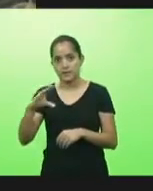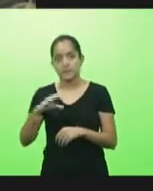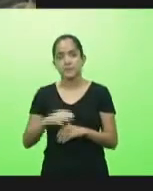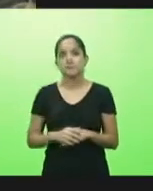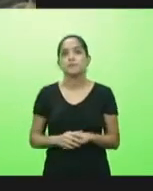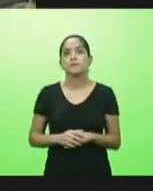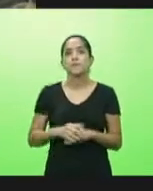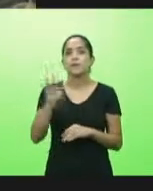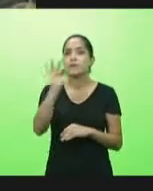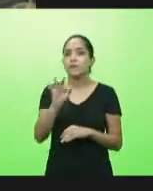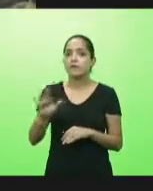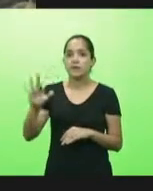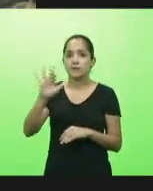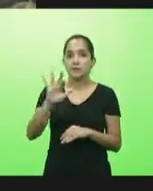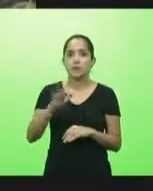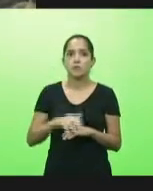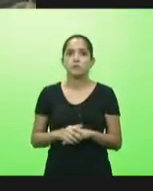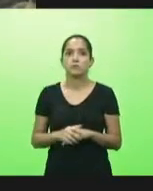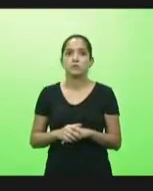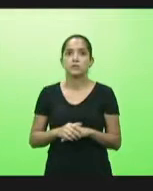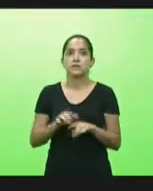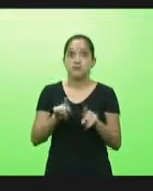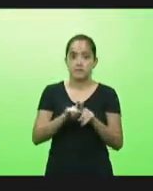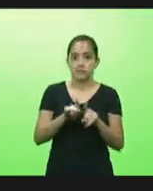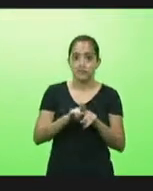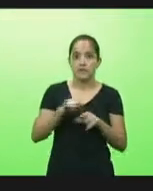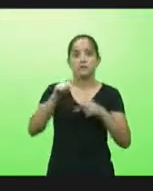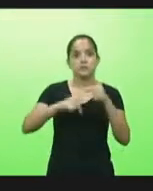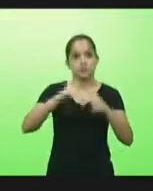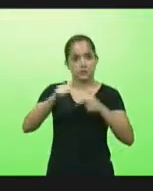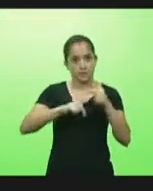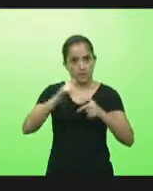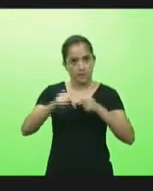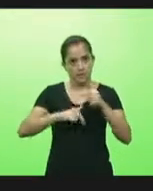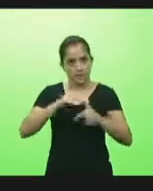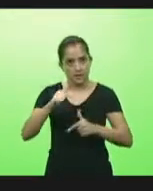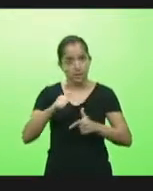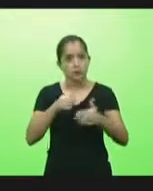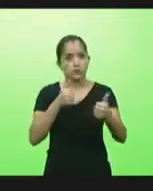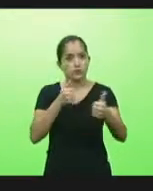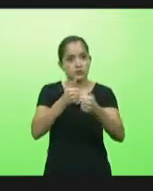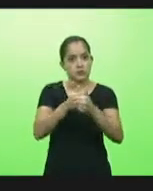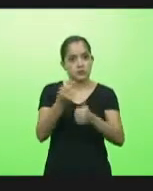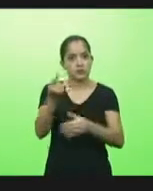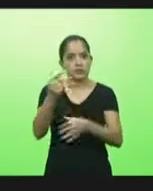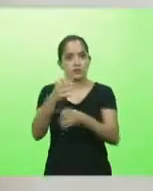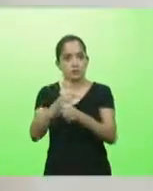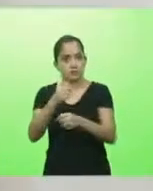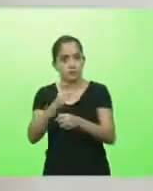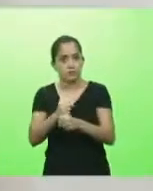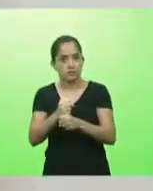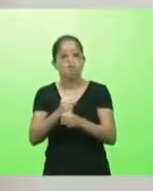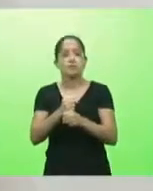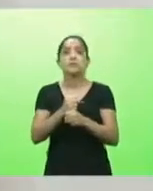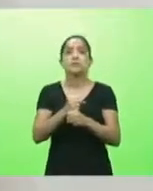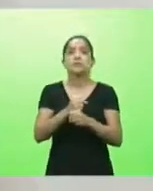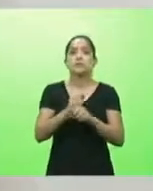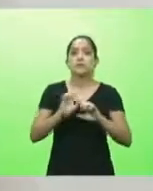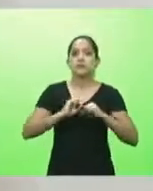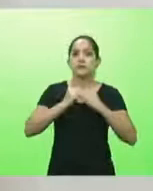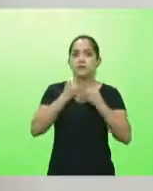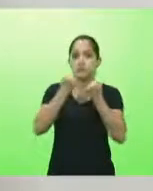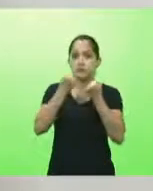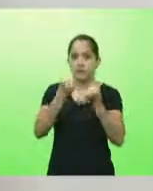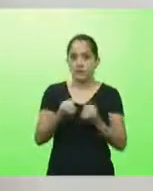Público Federal, Ministério Público do Trabalho, Tribunal de Contas do Estado, Defensoria Pública da União e